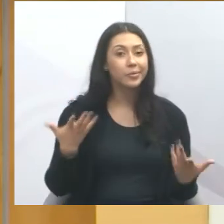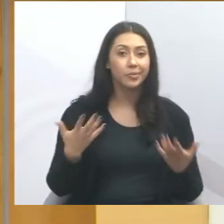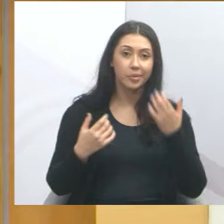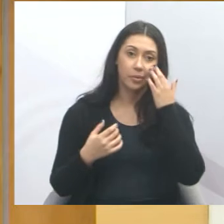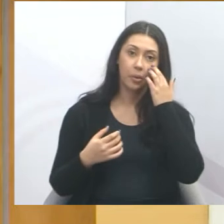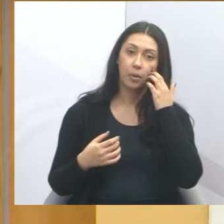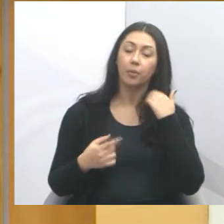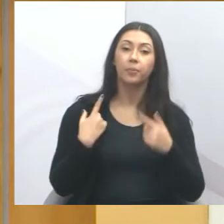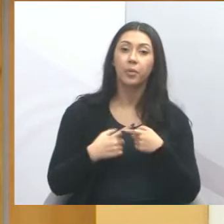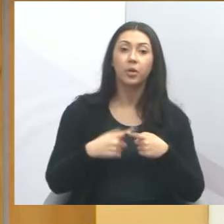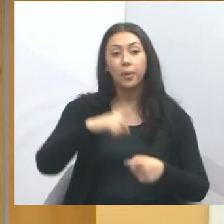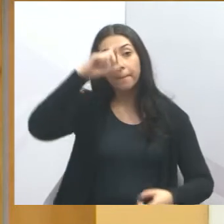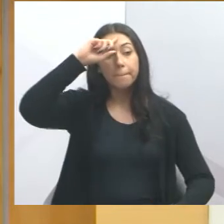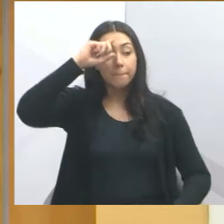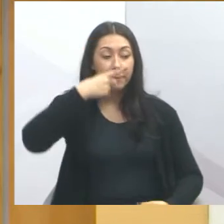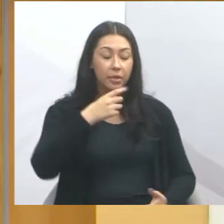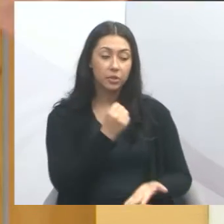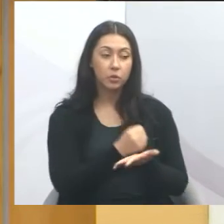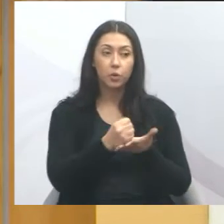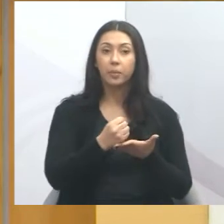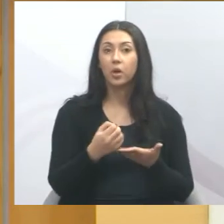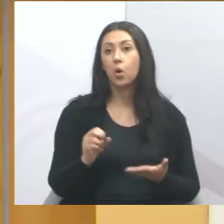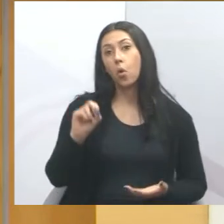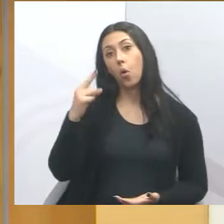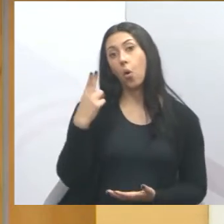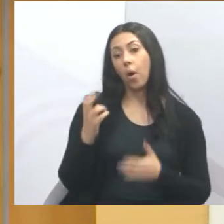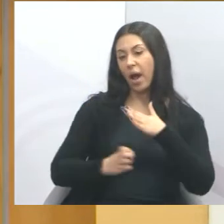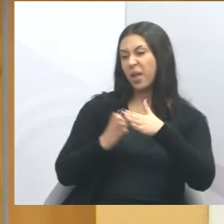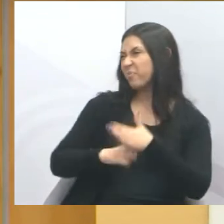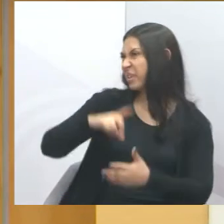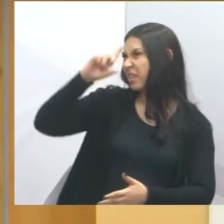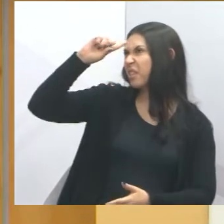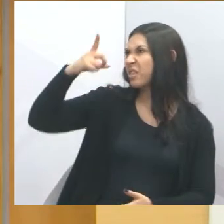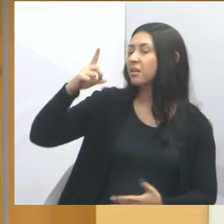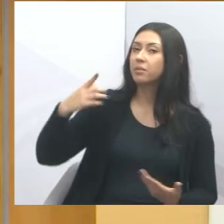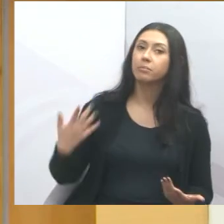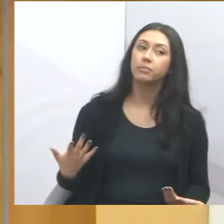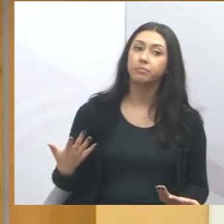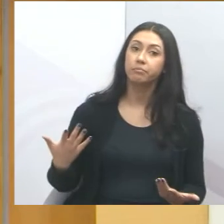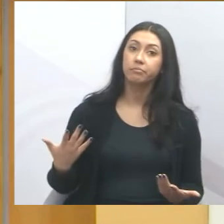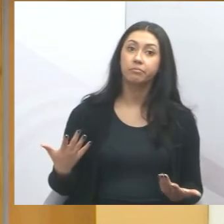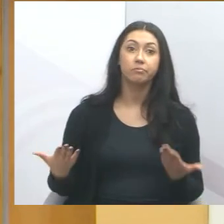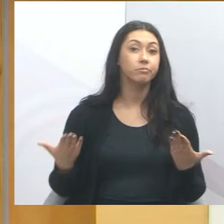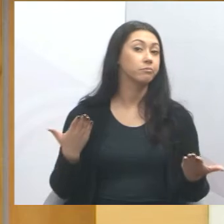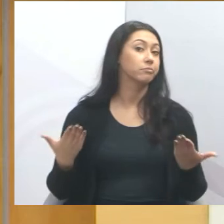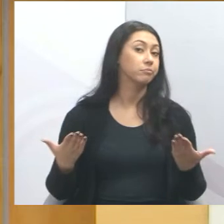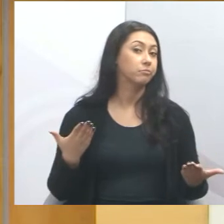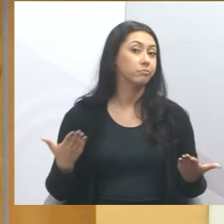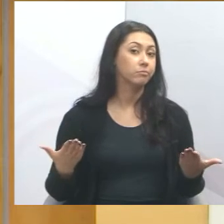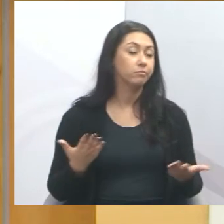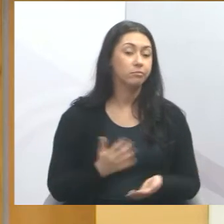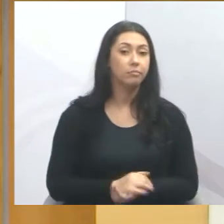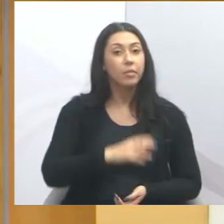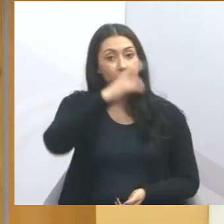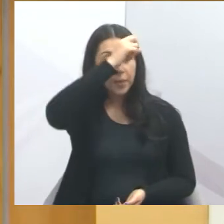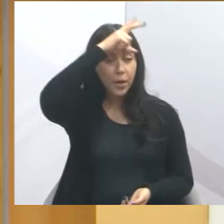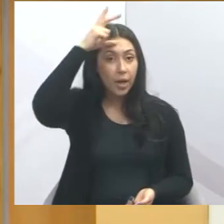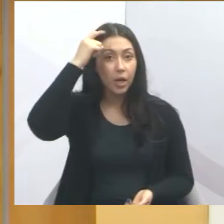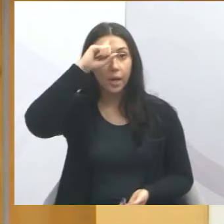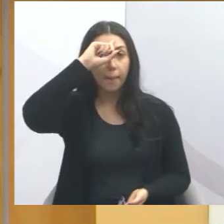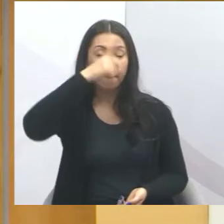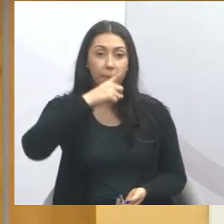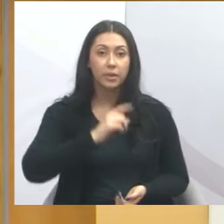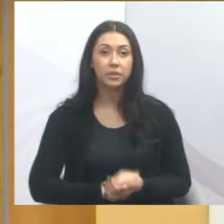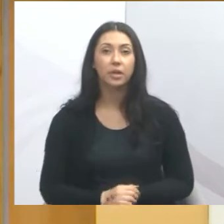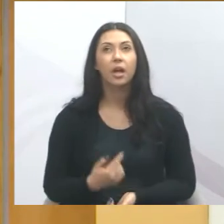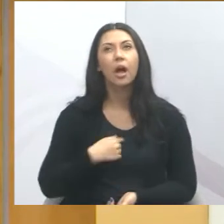que manda no contrato, ou é a empresa que manda no contrato? Não, é a prefeitura, e